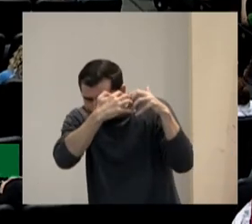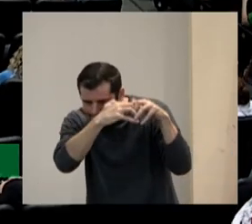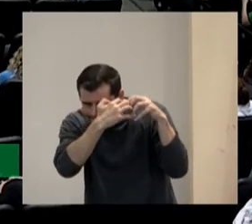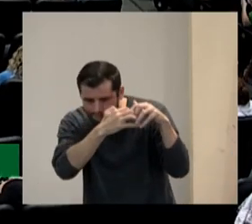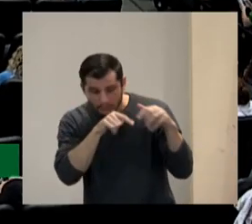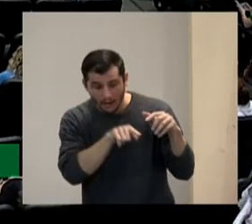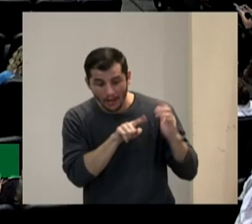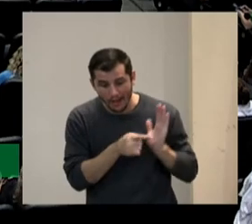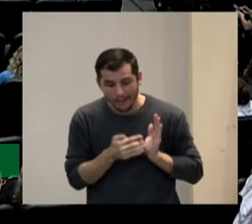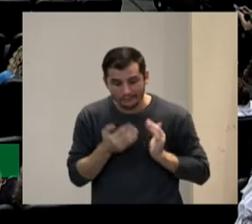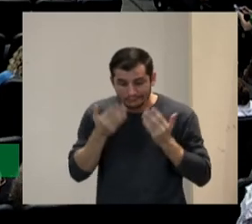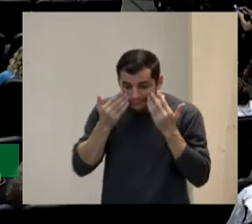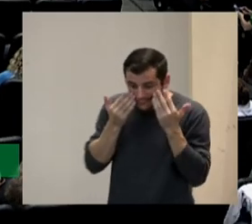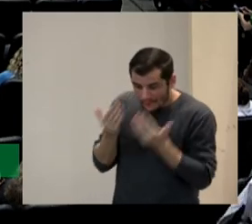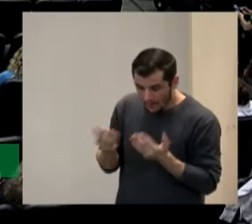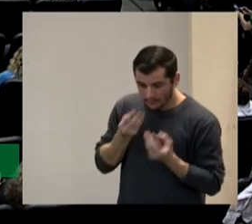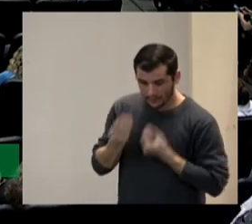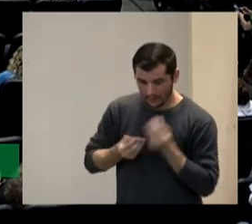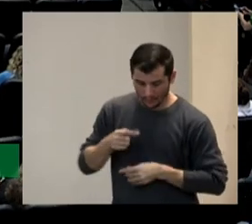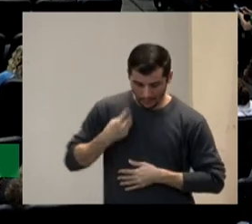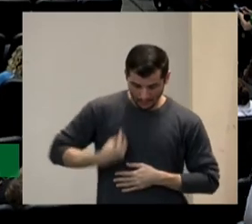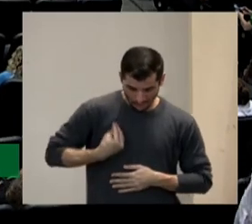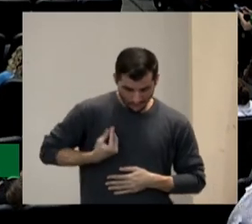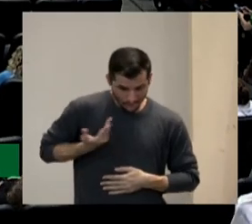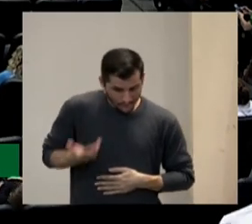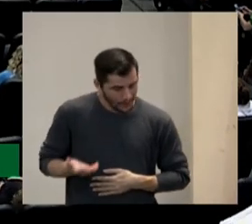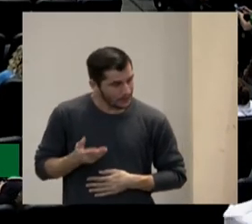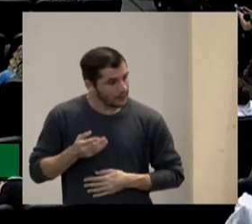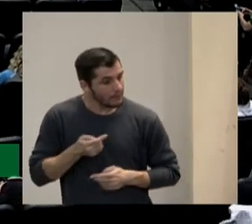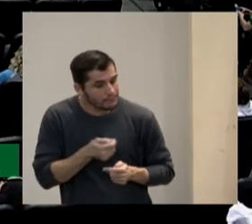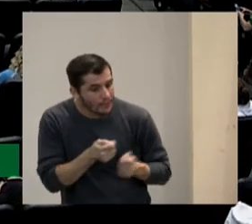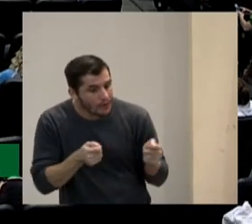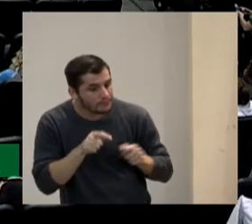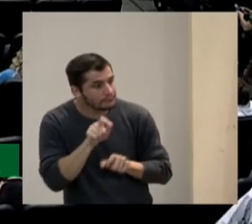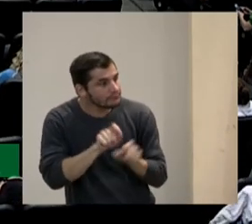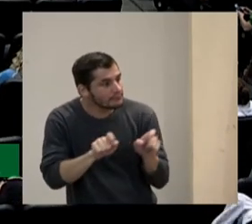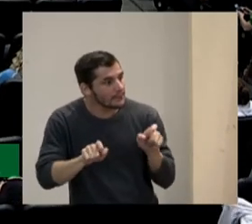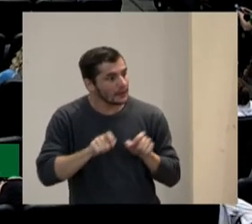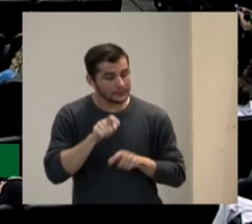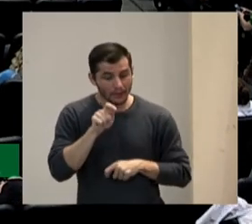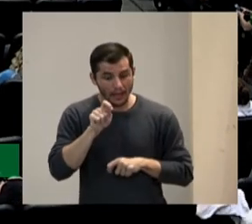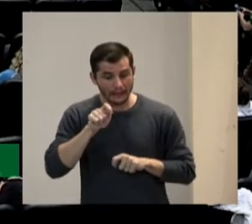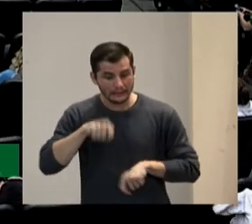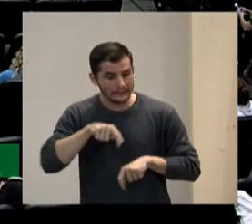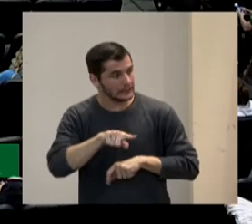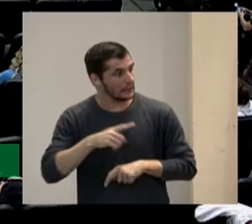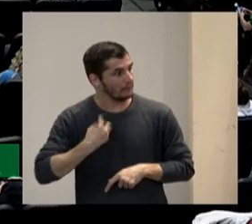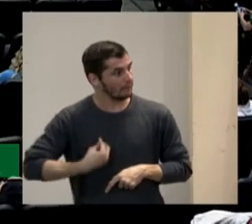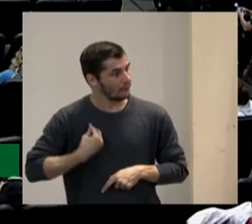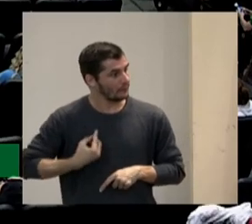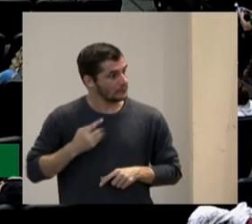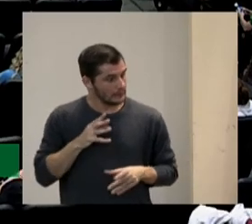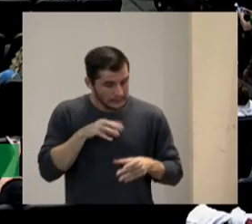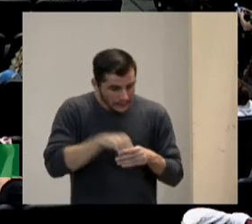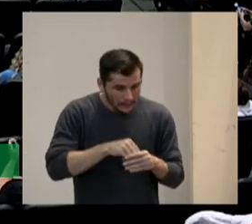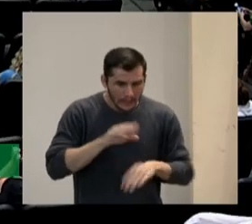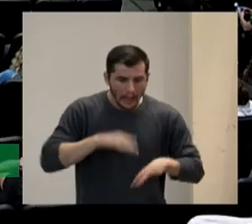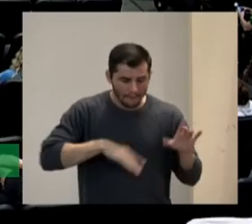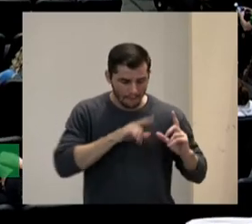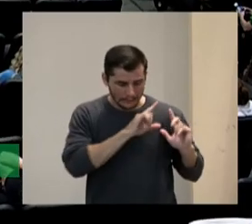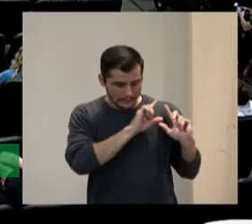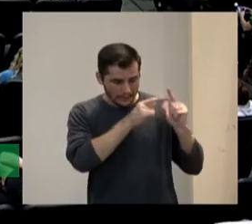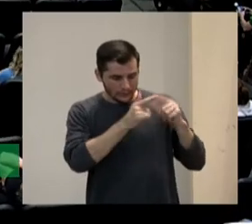demonstração que vem por pode ser por ela simplesmente um fator genético uma herança que a gente tem